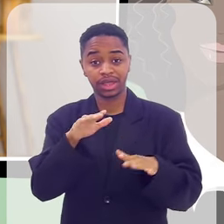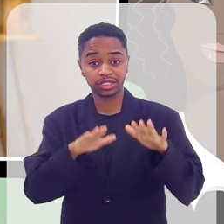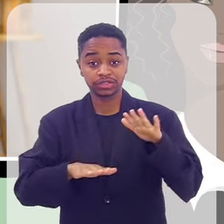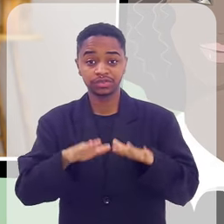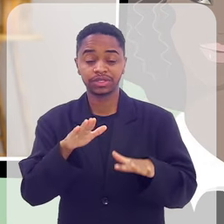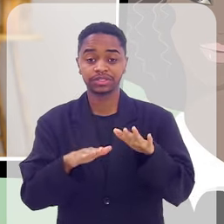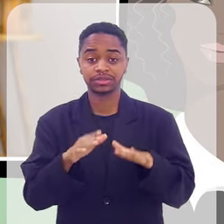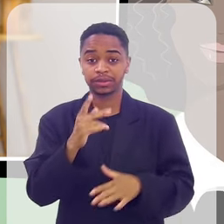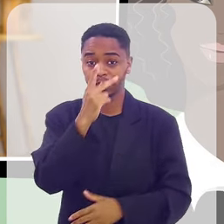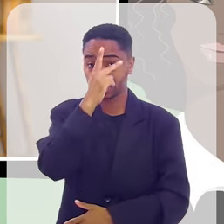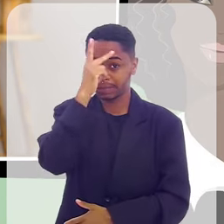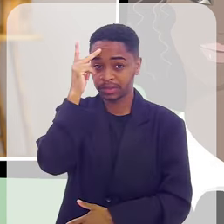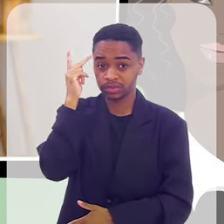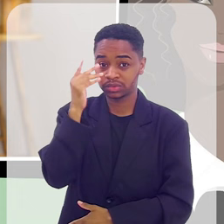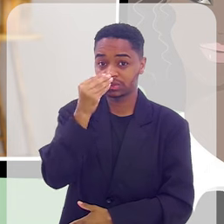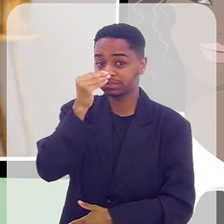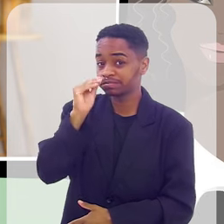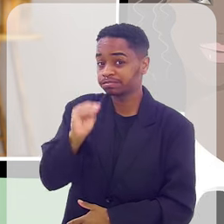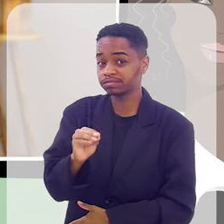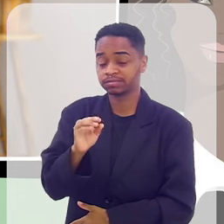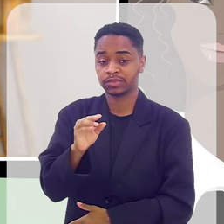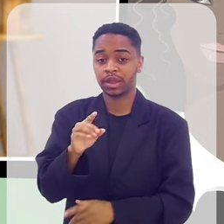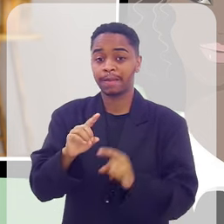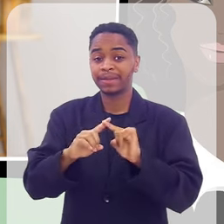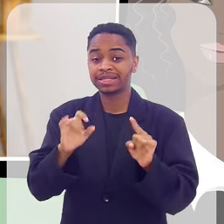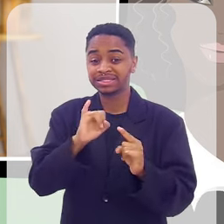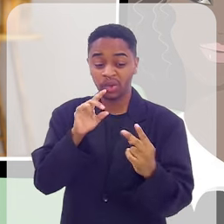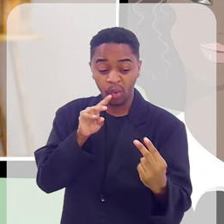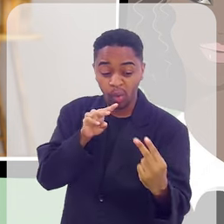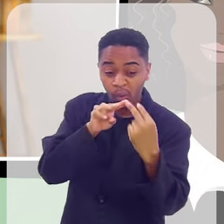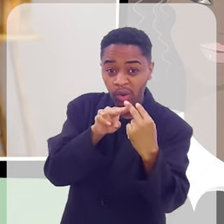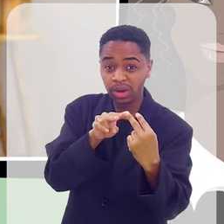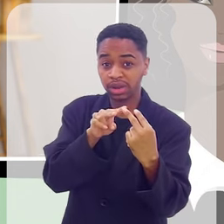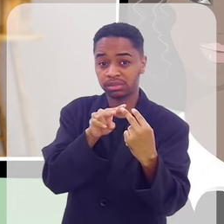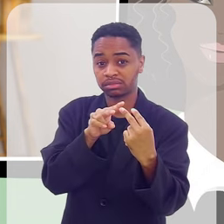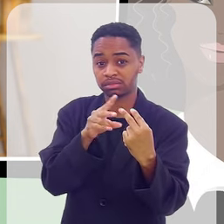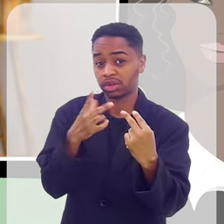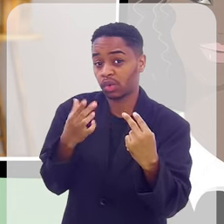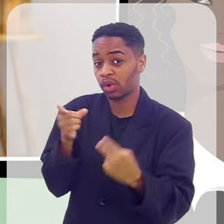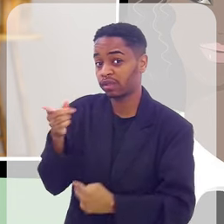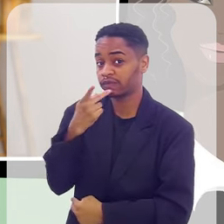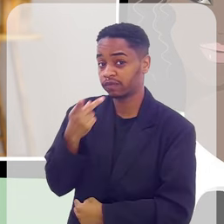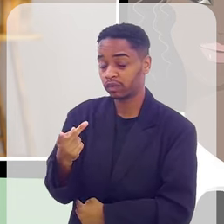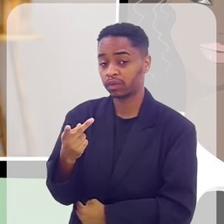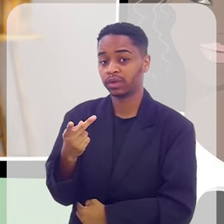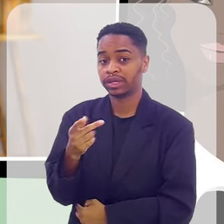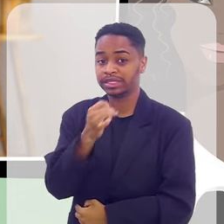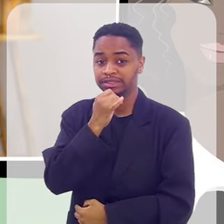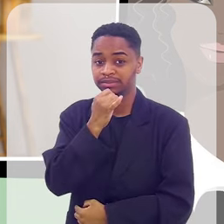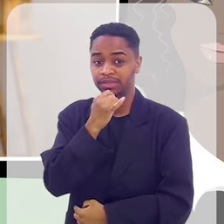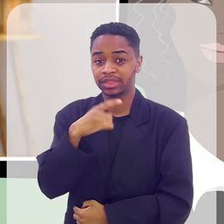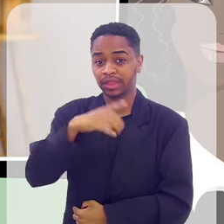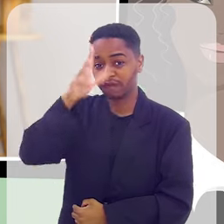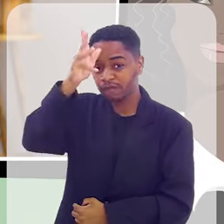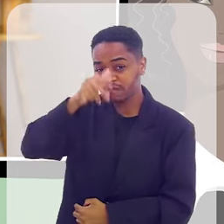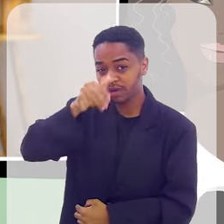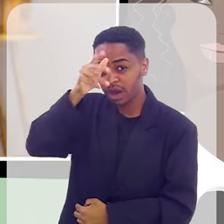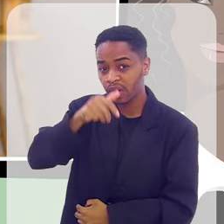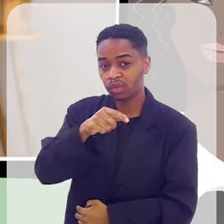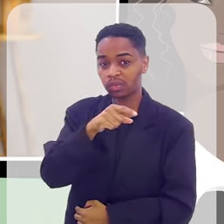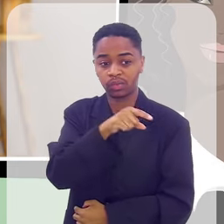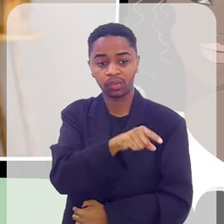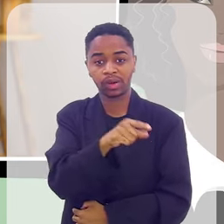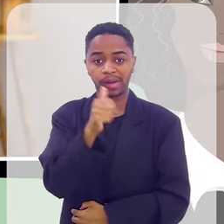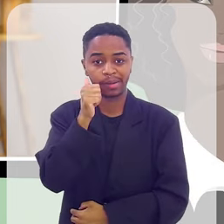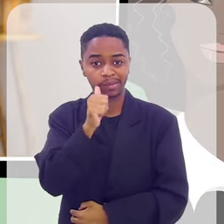ela rejeita, ela reprime, mas se você apenas olhar, como a Ilda falou, é a galinha que